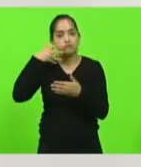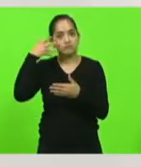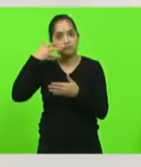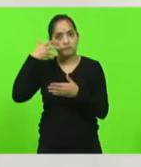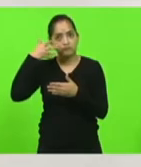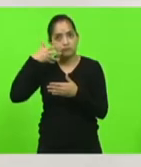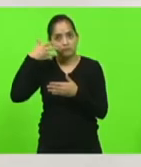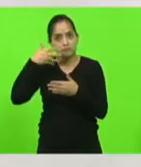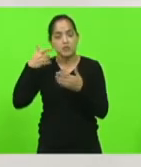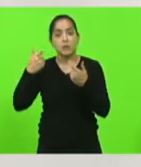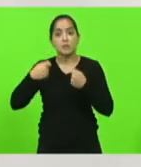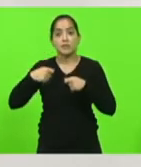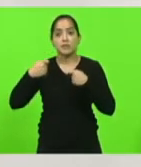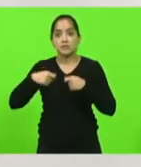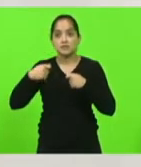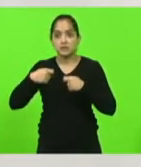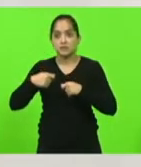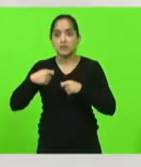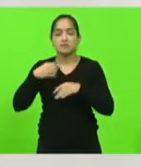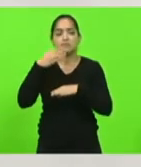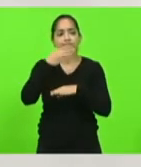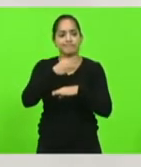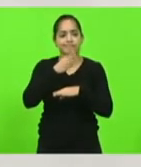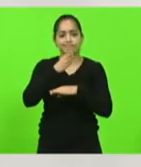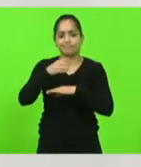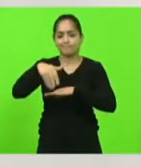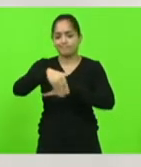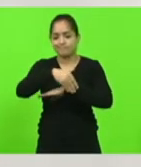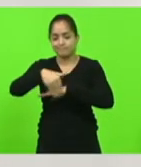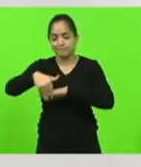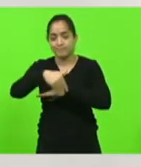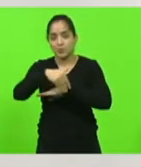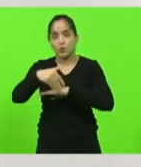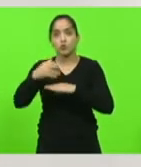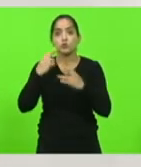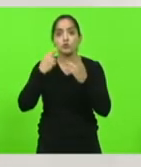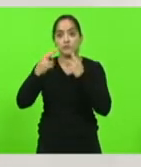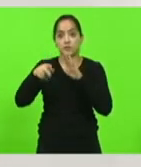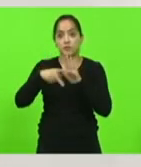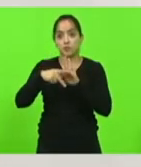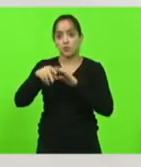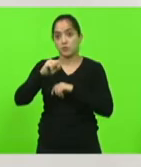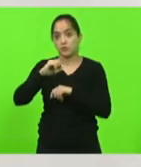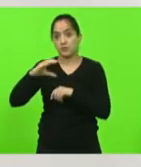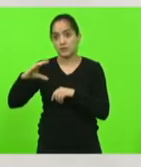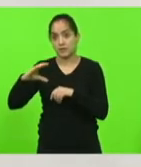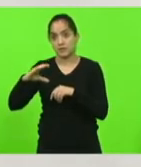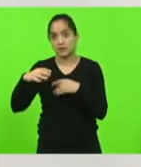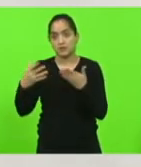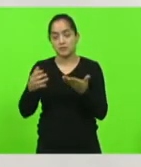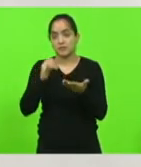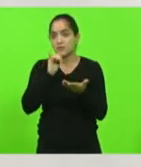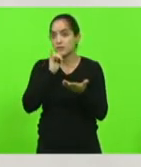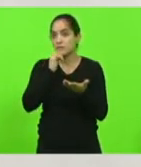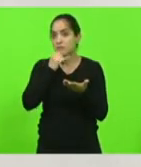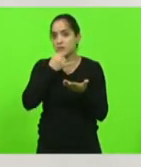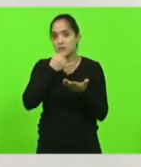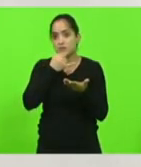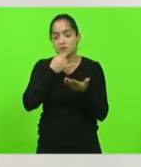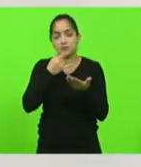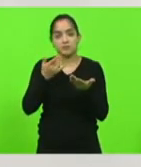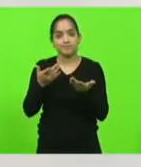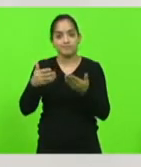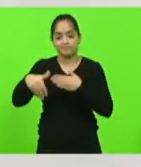passar por diversas rodovias catarinenses e infelizmente a situação é lamentável